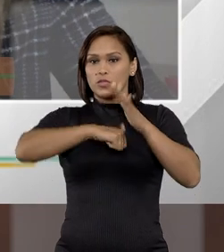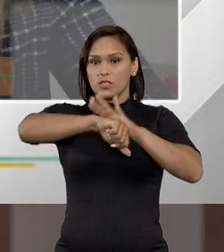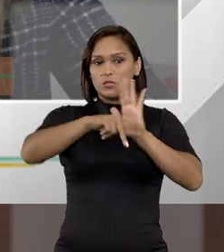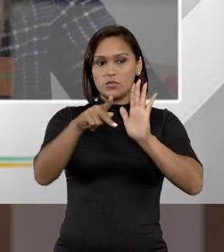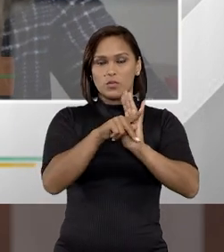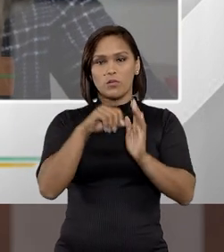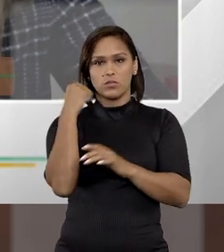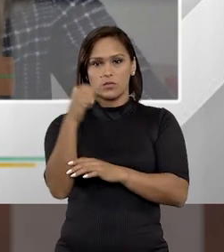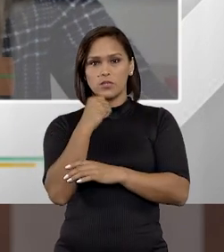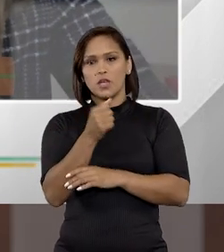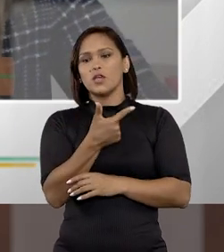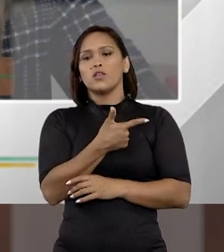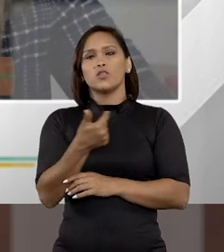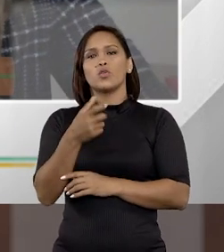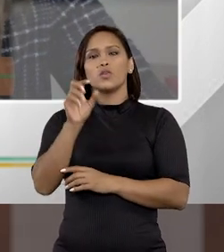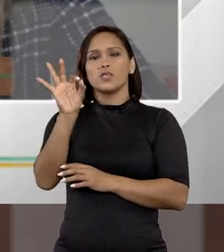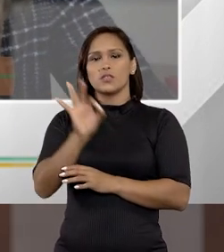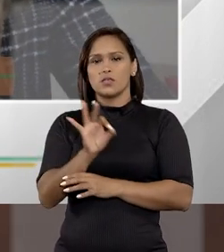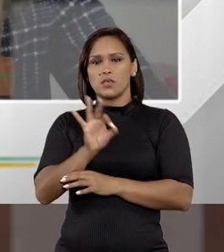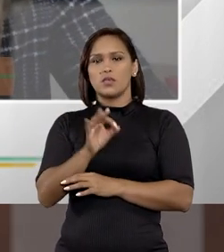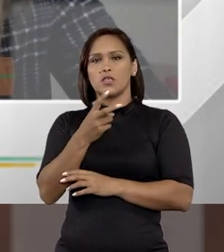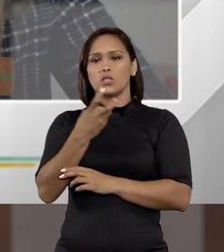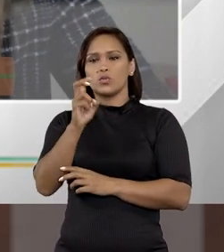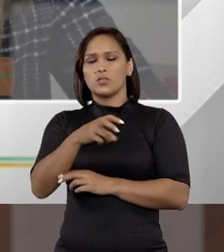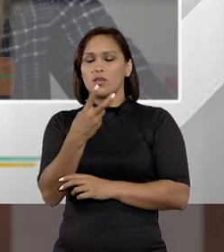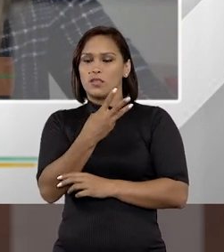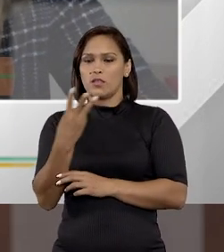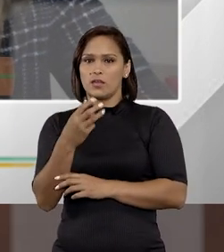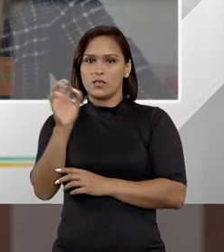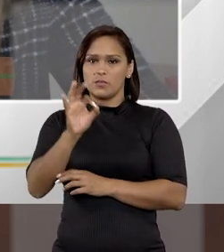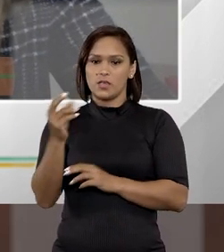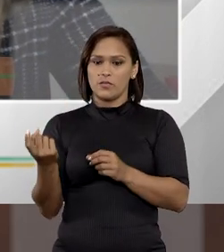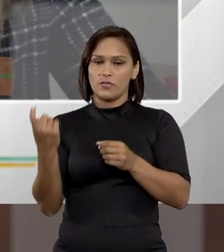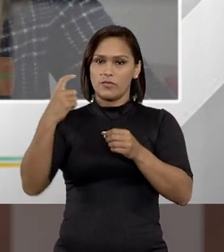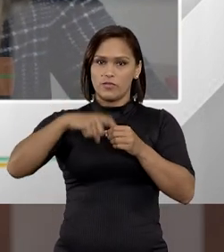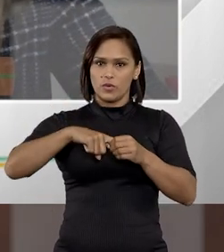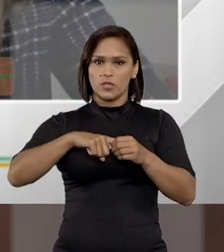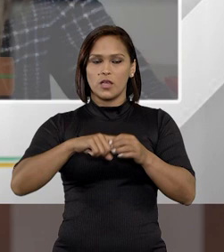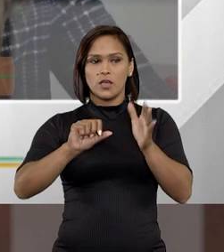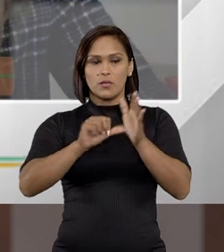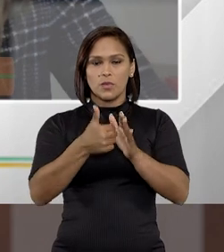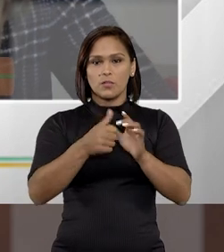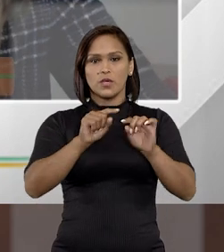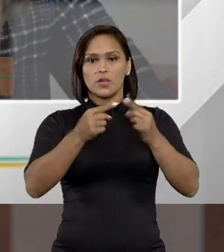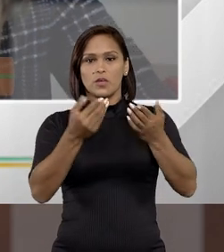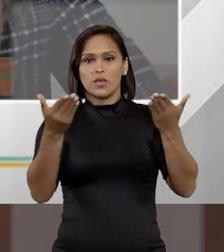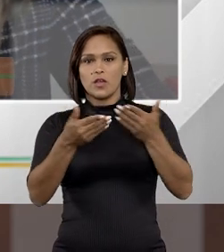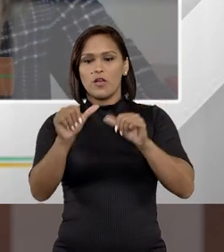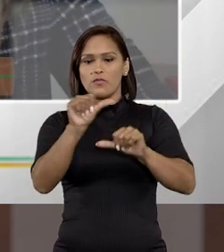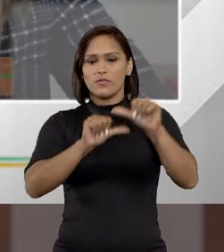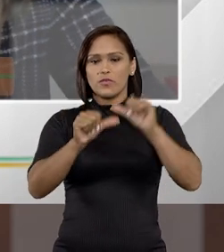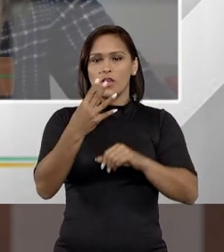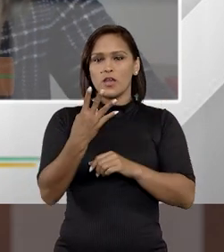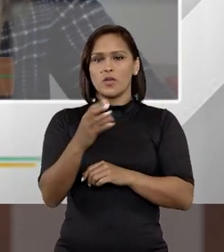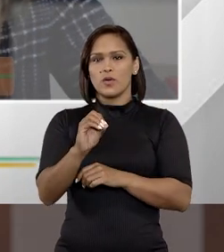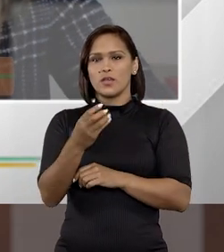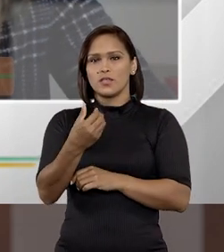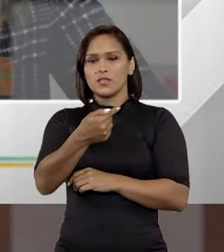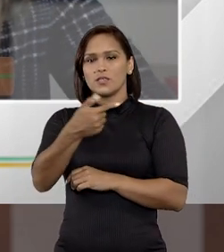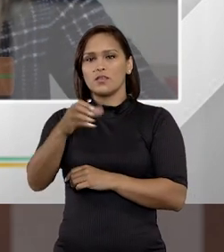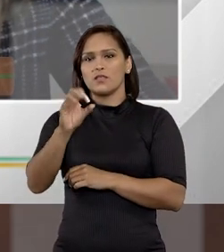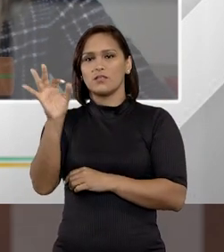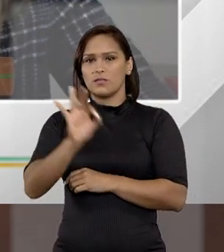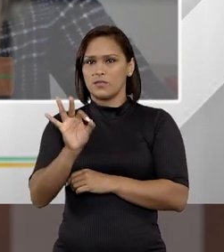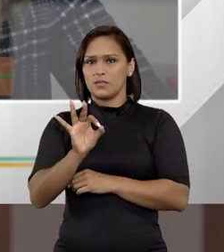crimes hediondos, que era de 2 quintos para quem era primário, 3 quintos para quem era reincidente, e agora a gente tem aí uma variação de 40%